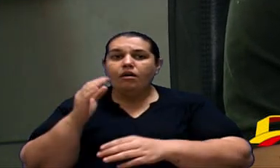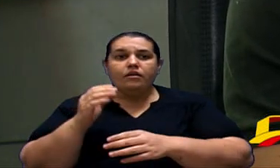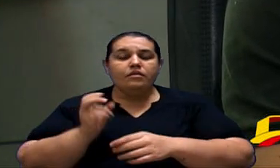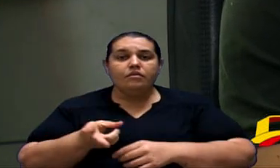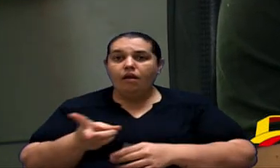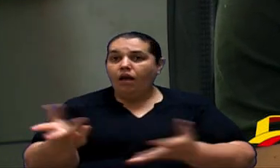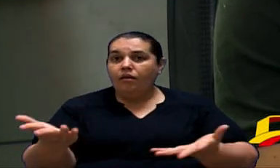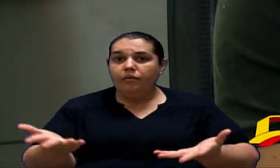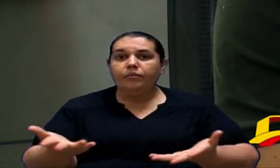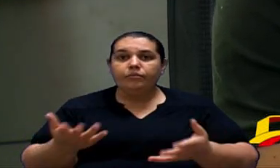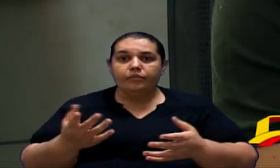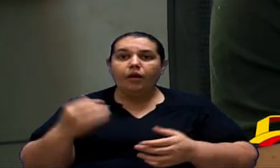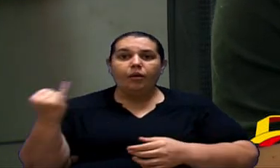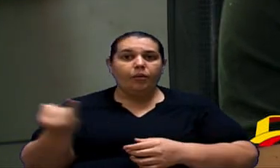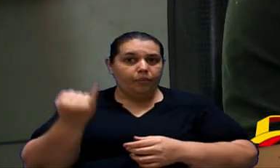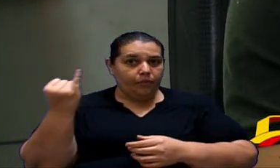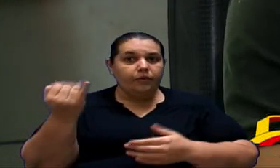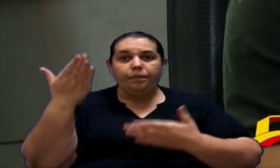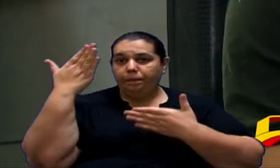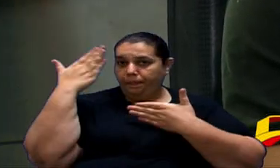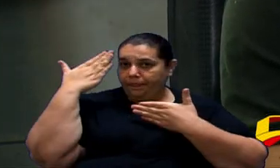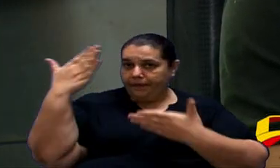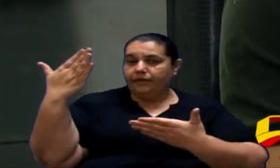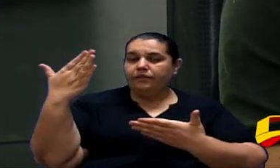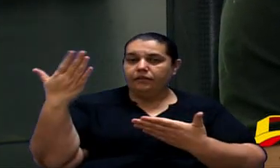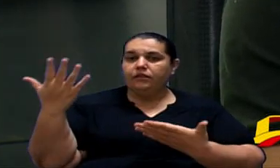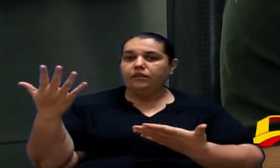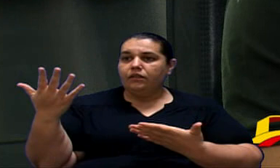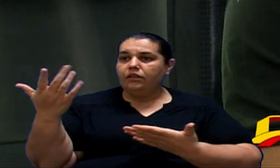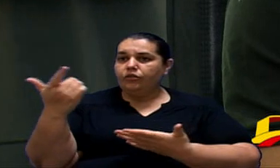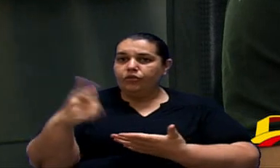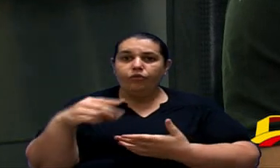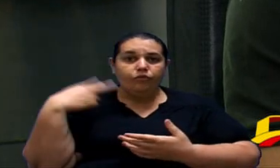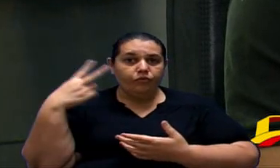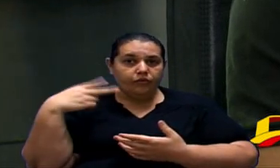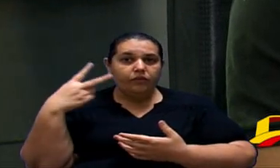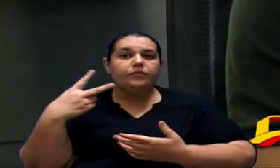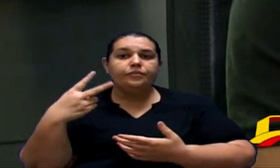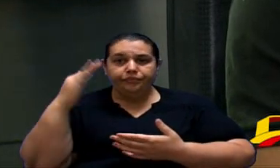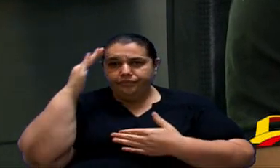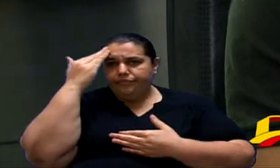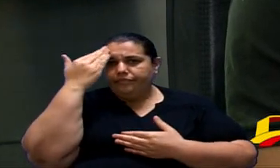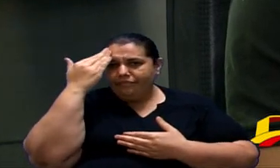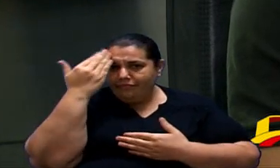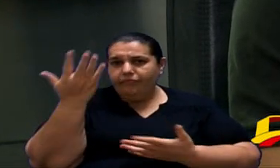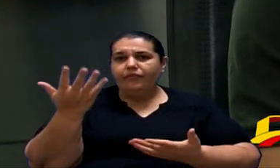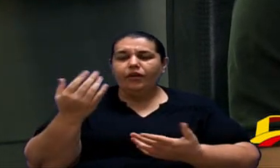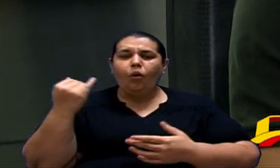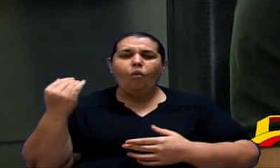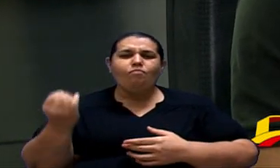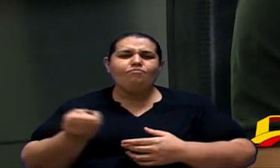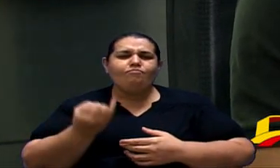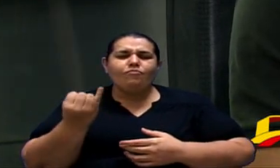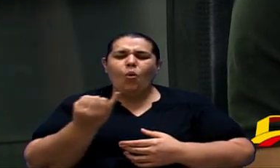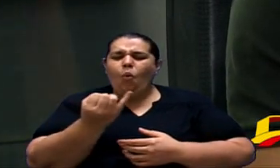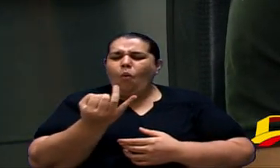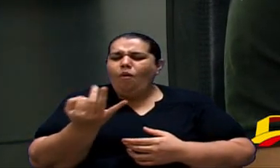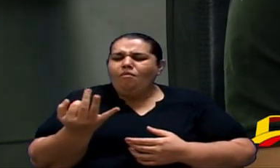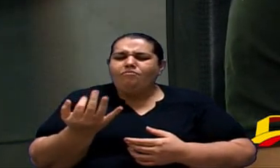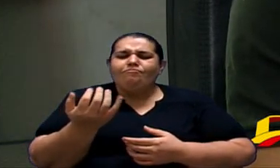importante. Queria agradecer novamente o Cícero João, que ele entendeu a causa, ele entendeu o quanto é importante